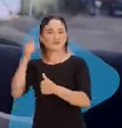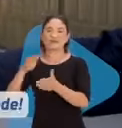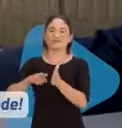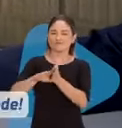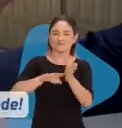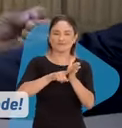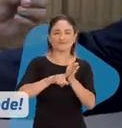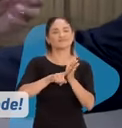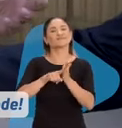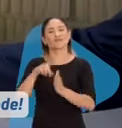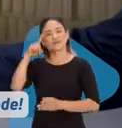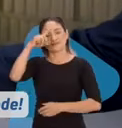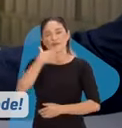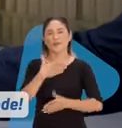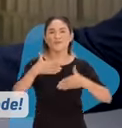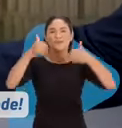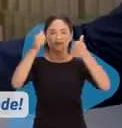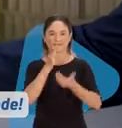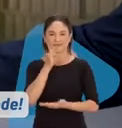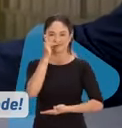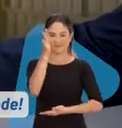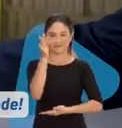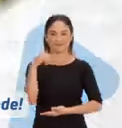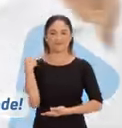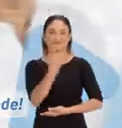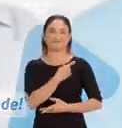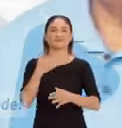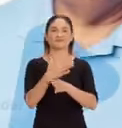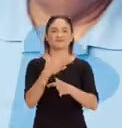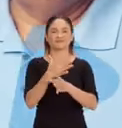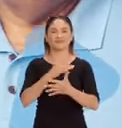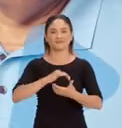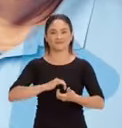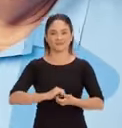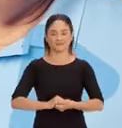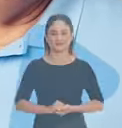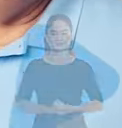no IDEB. O professor Kleber é o melhor para o futuro da nossa cidade.